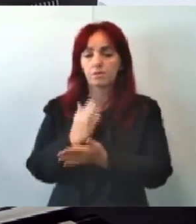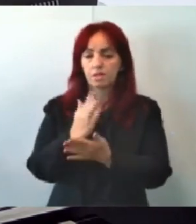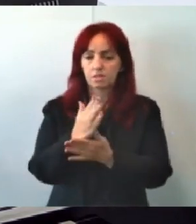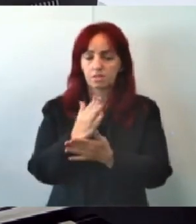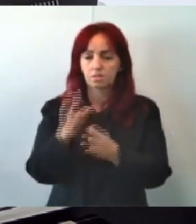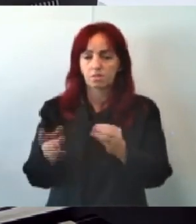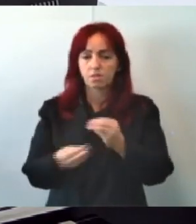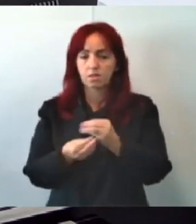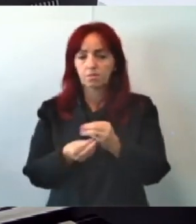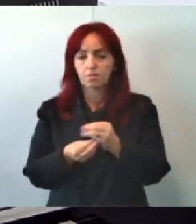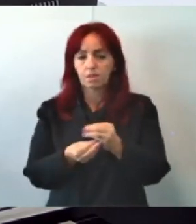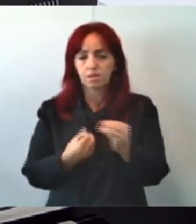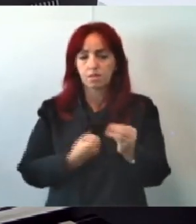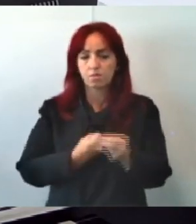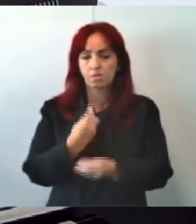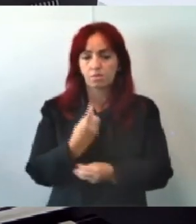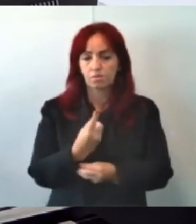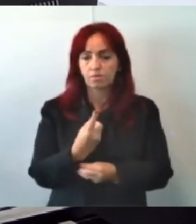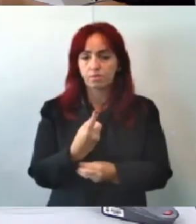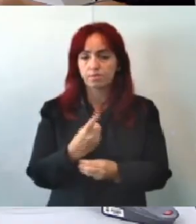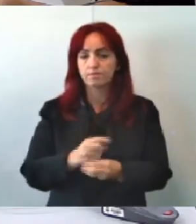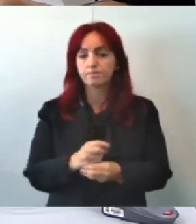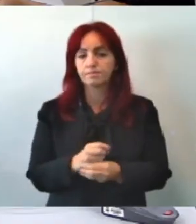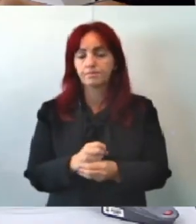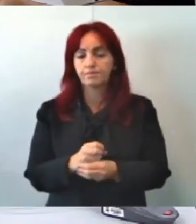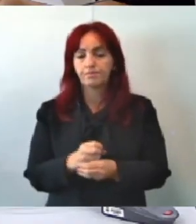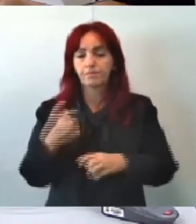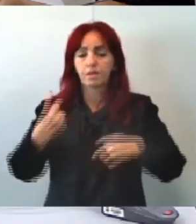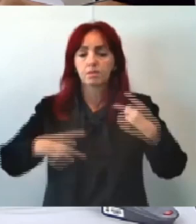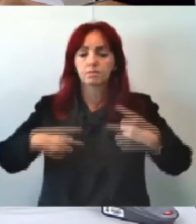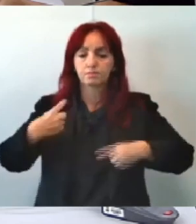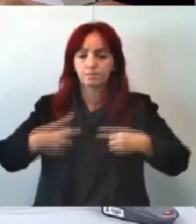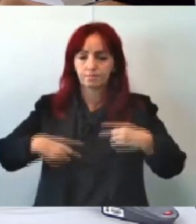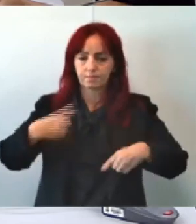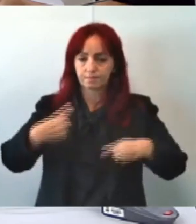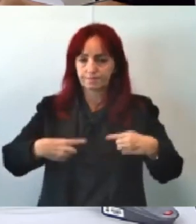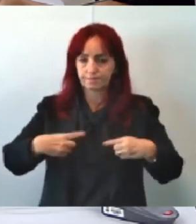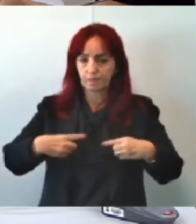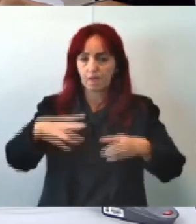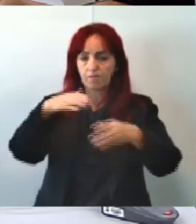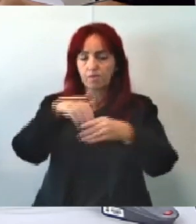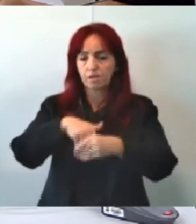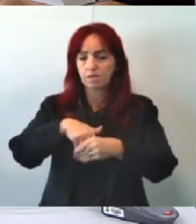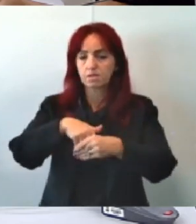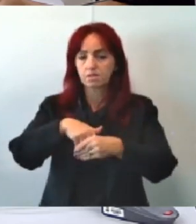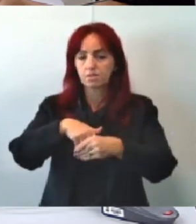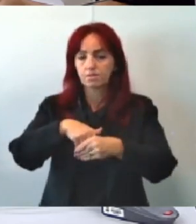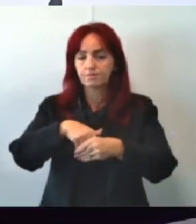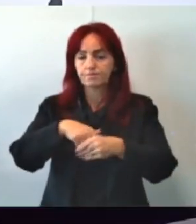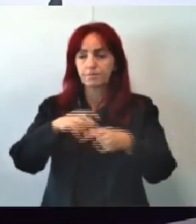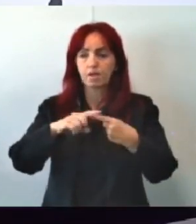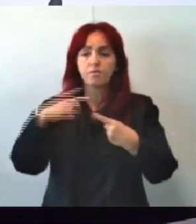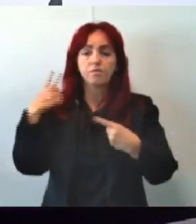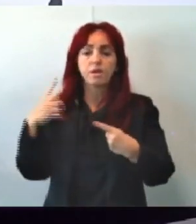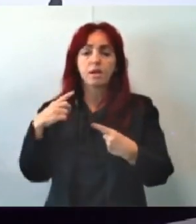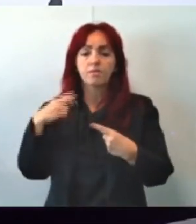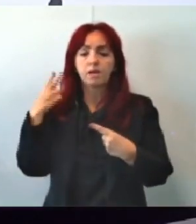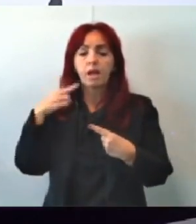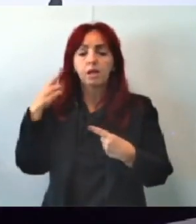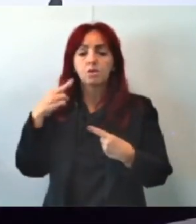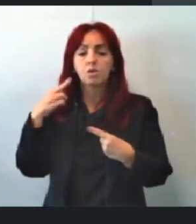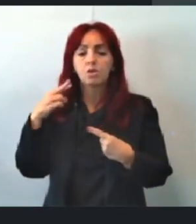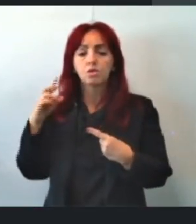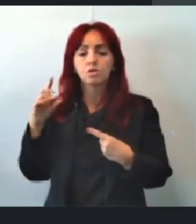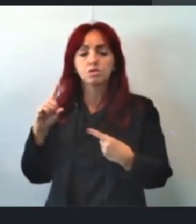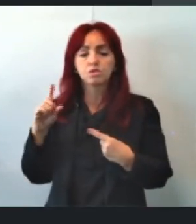Número 1 Em discussão Em votação Como vota o Vereador Gilson De acordo Vereadora